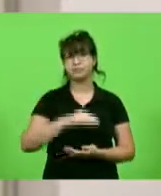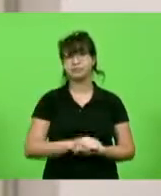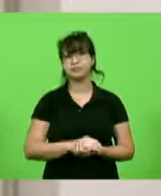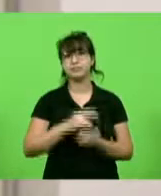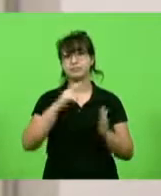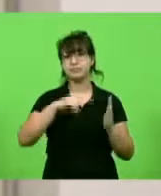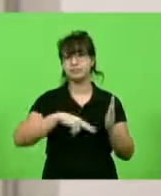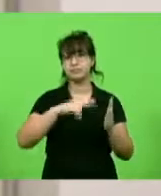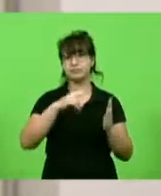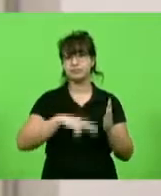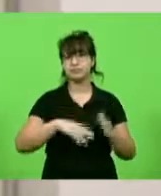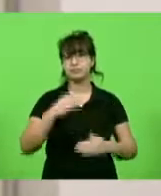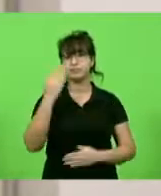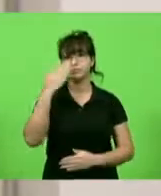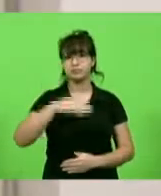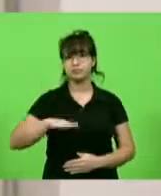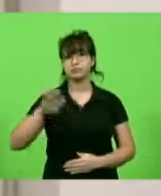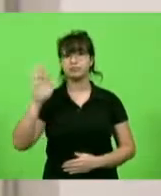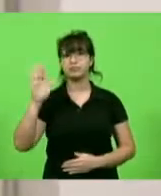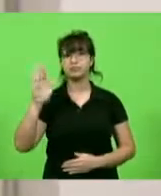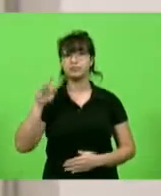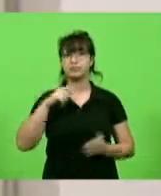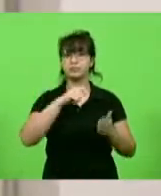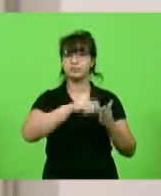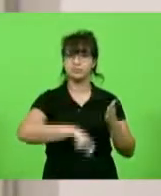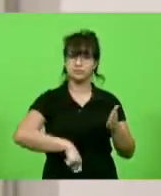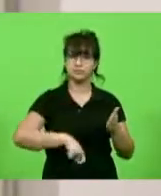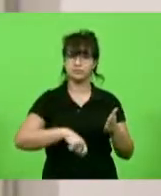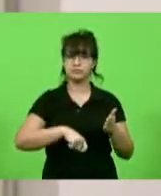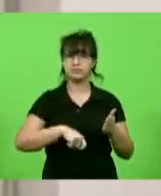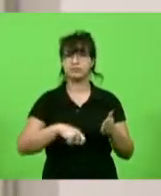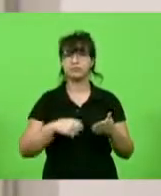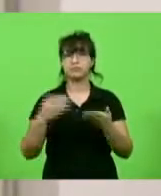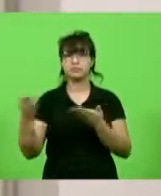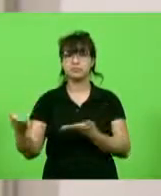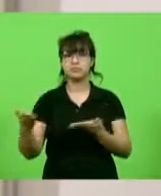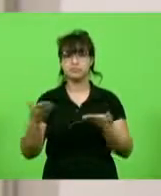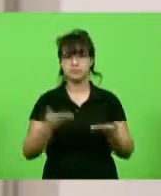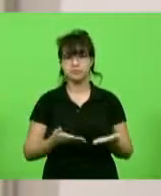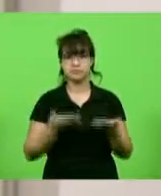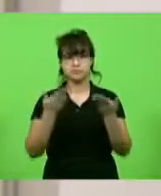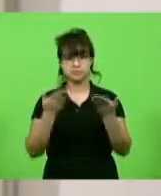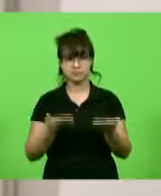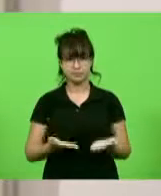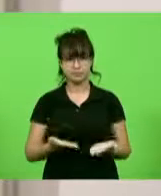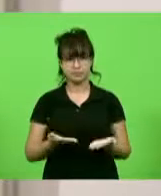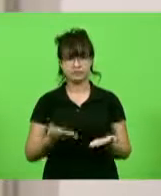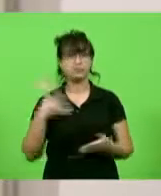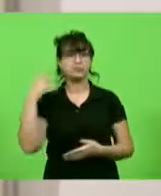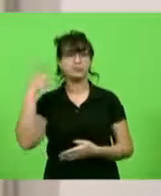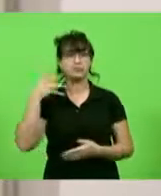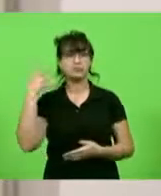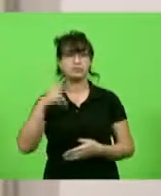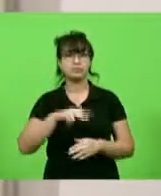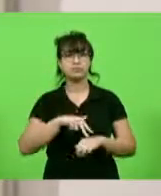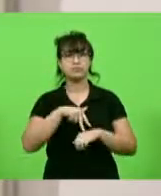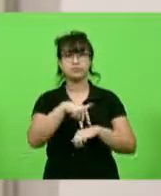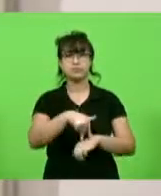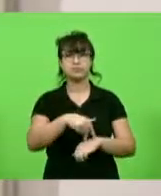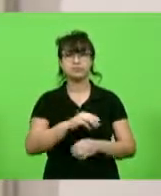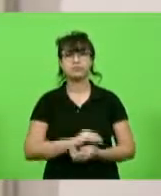proceder ao juramento com posterior assinatura e concedeu a palavra ao parlamentar em Poçado para o pronunciamento.